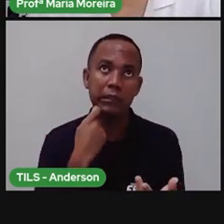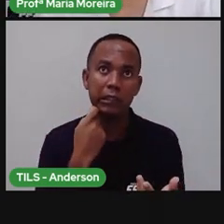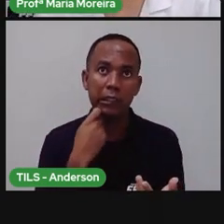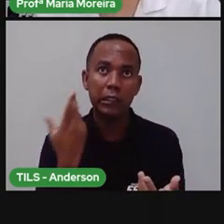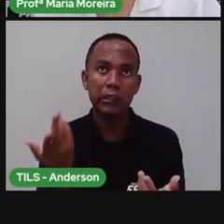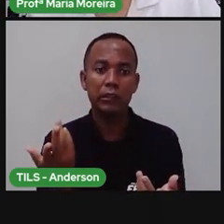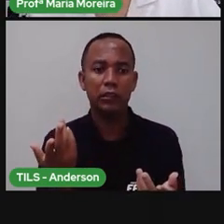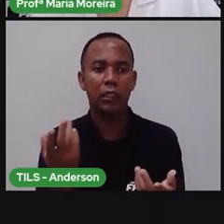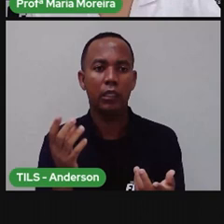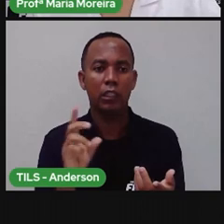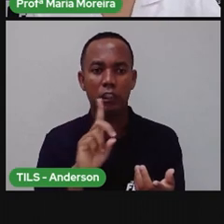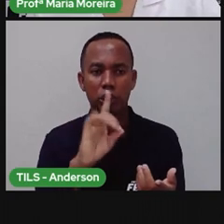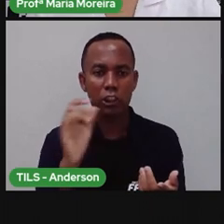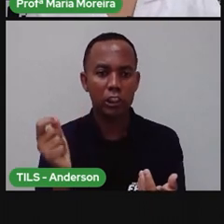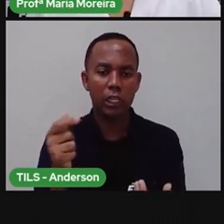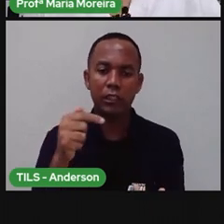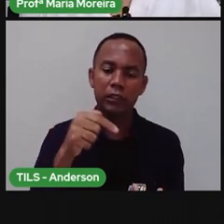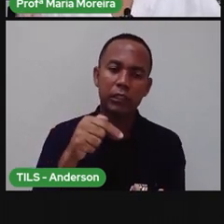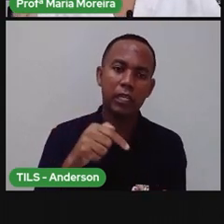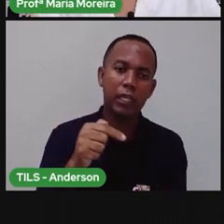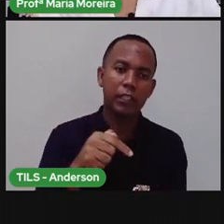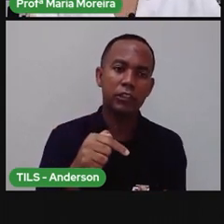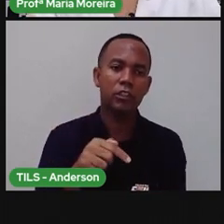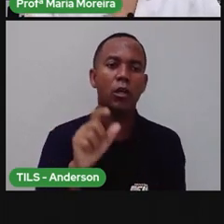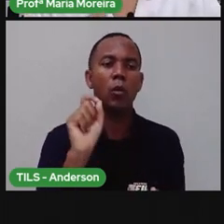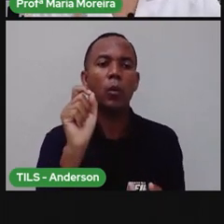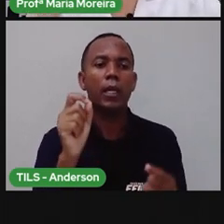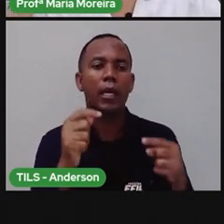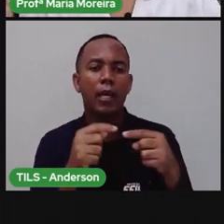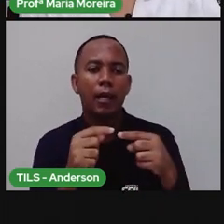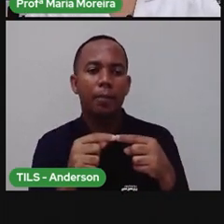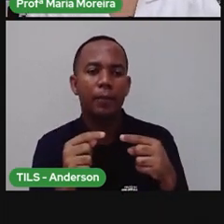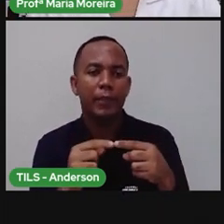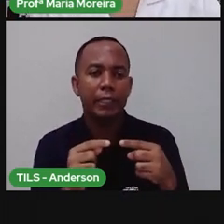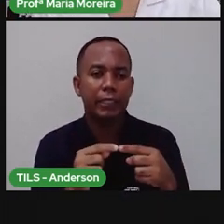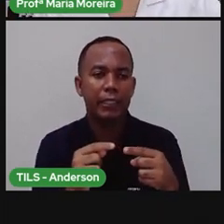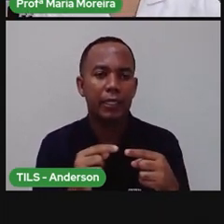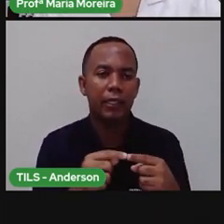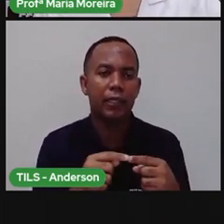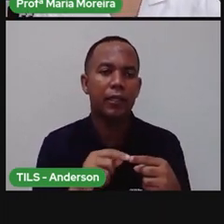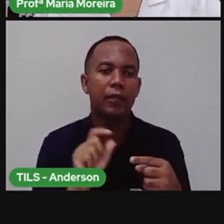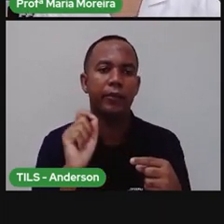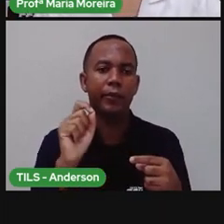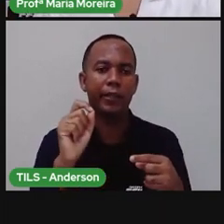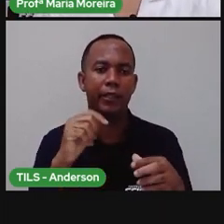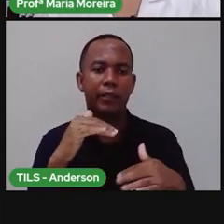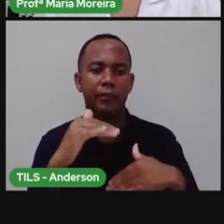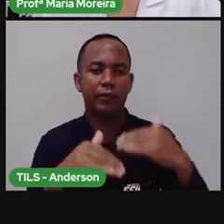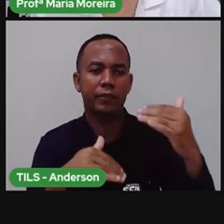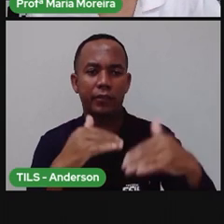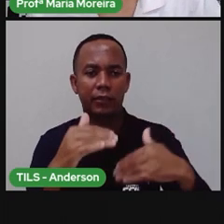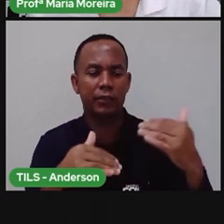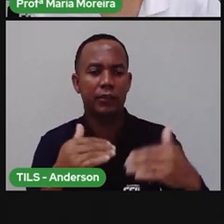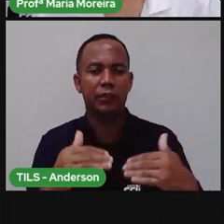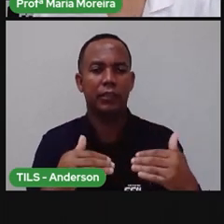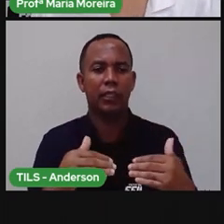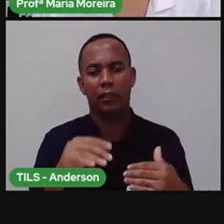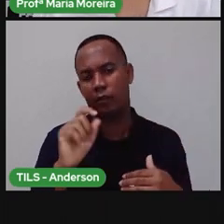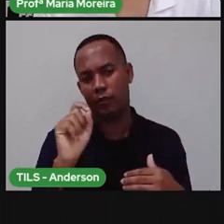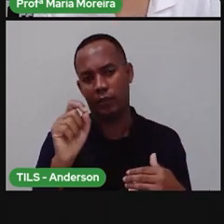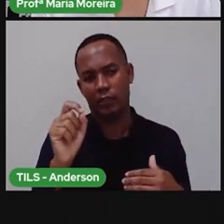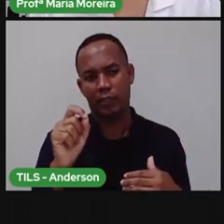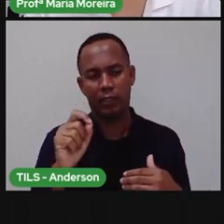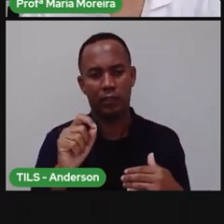Falou da data, que era dia sete. Então, isso aí, esses dias que vão se passando, é em decorrência do quê?